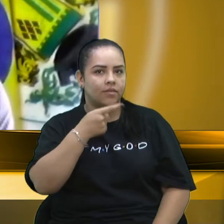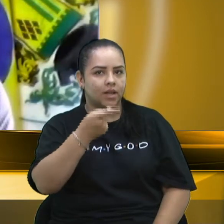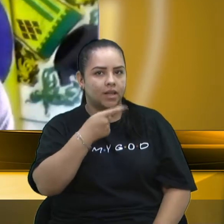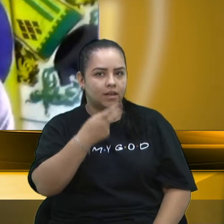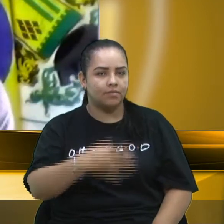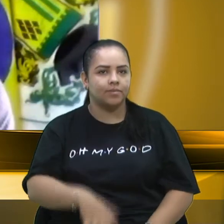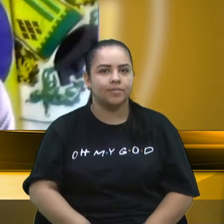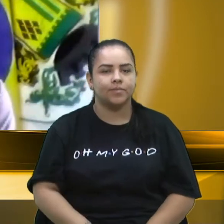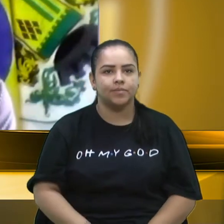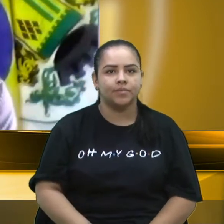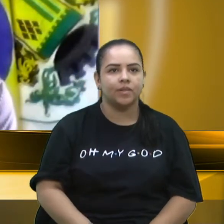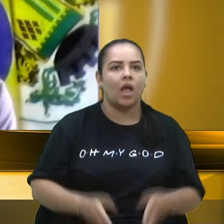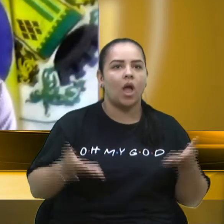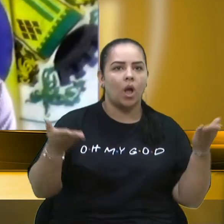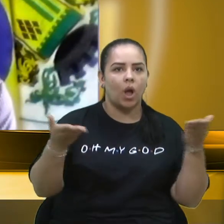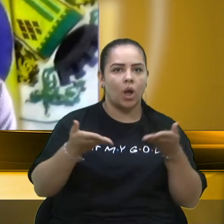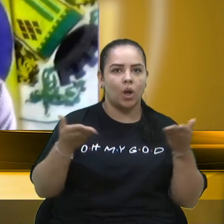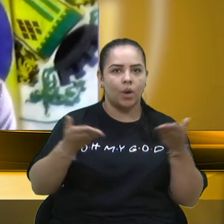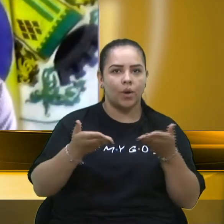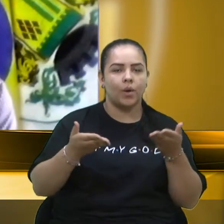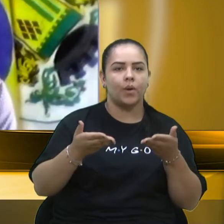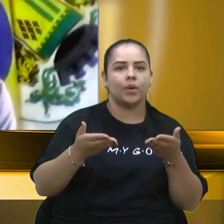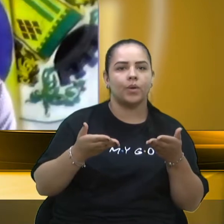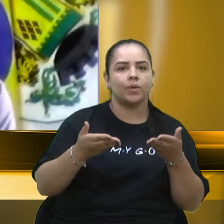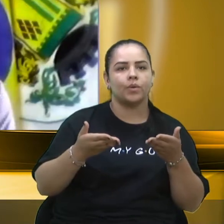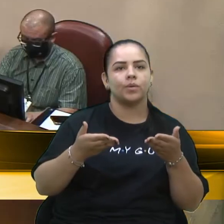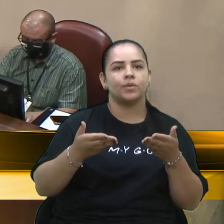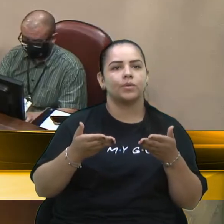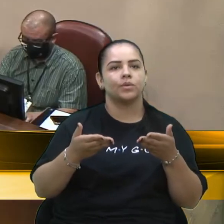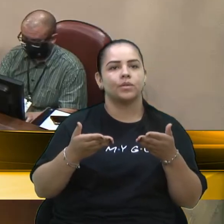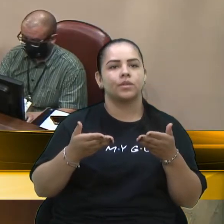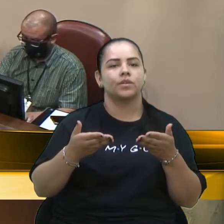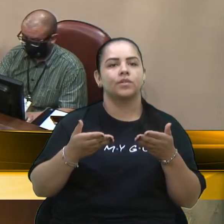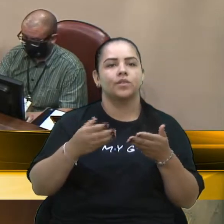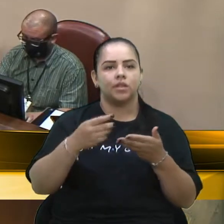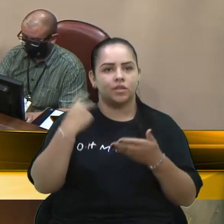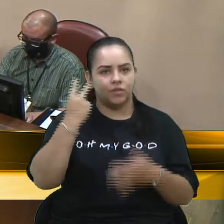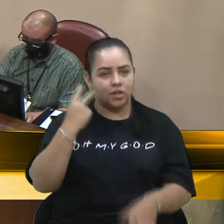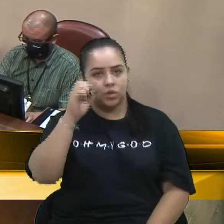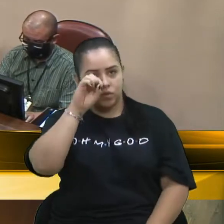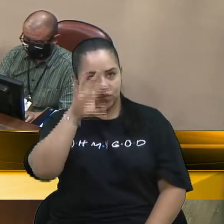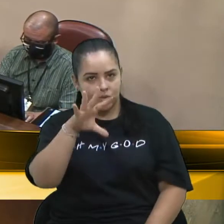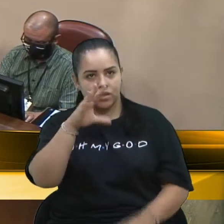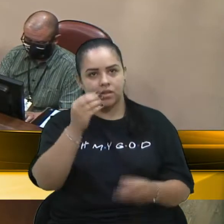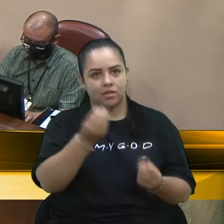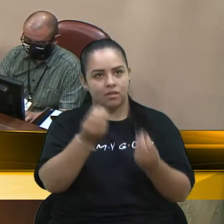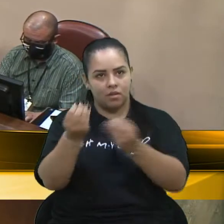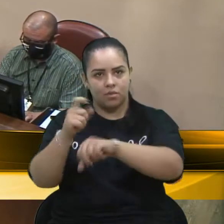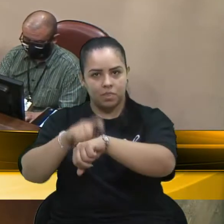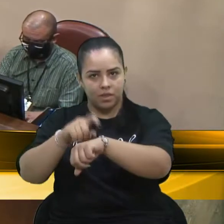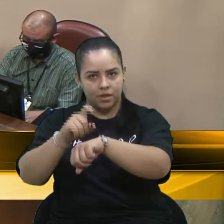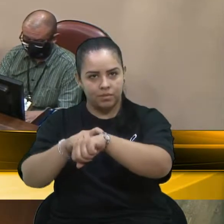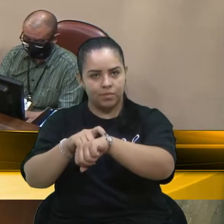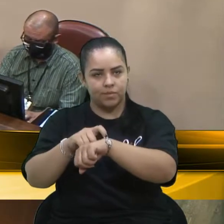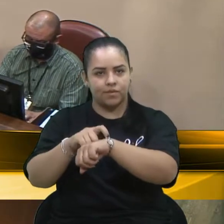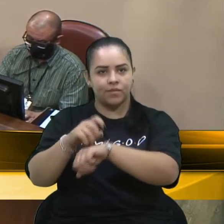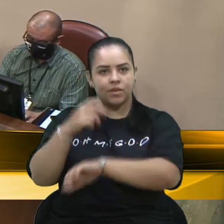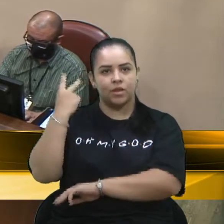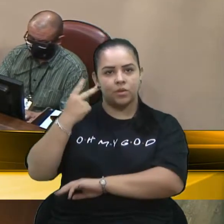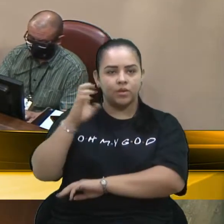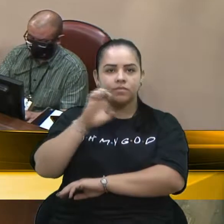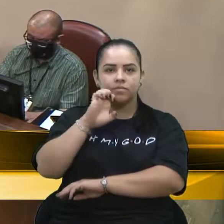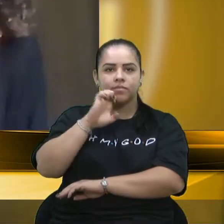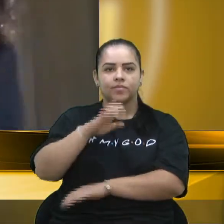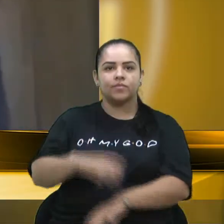Com a palavra, procedência do espaço do vereador Fiusa, vereadora Estela Balardim. Bom